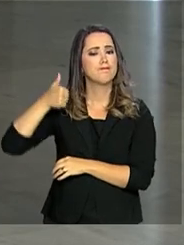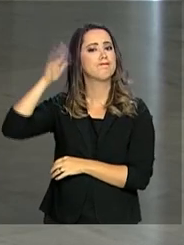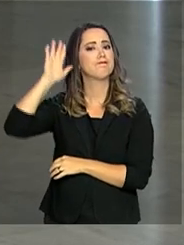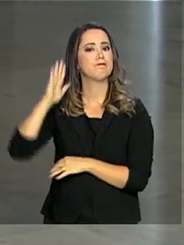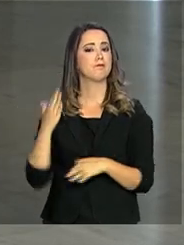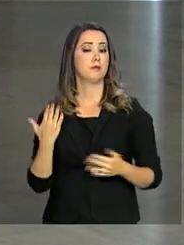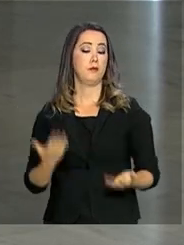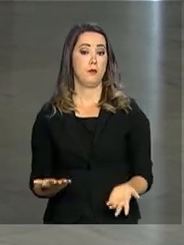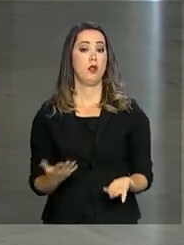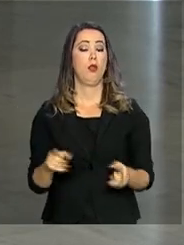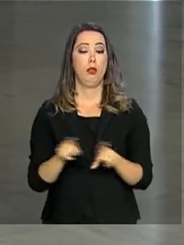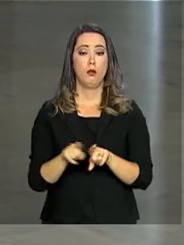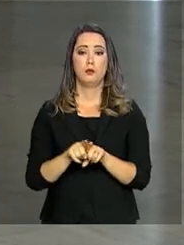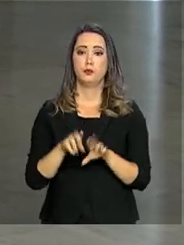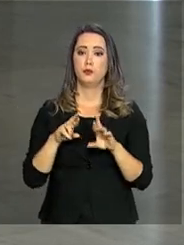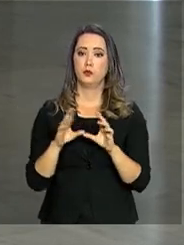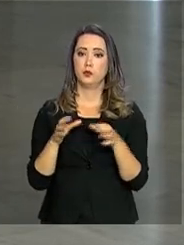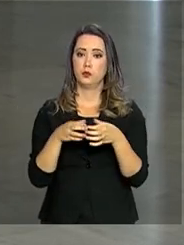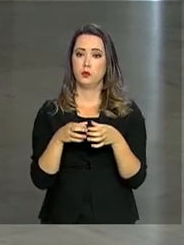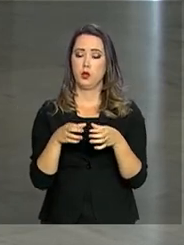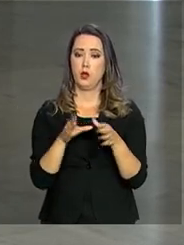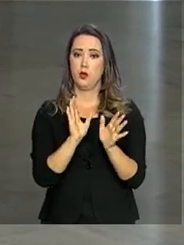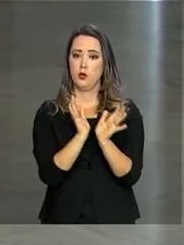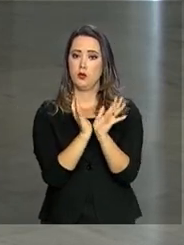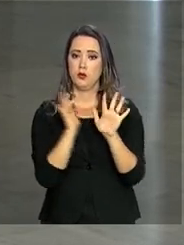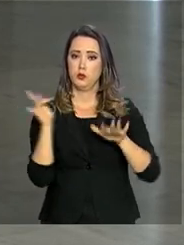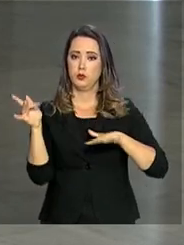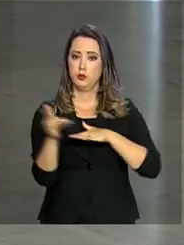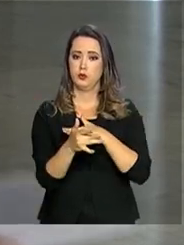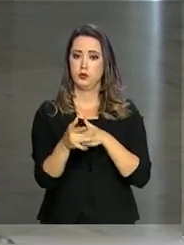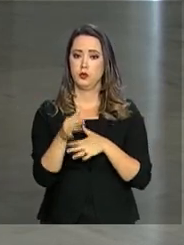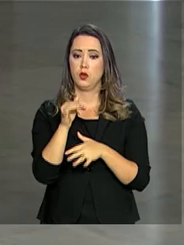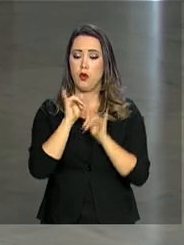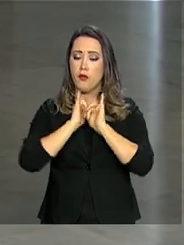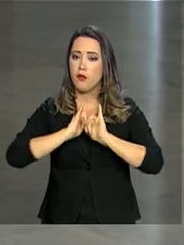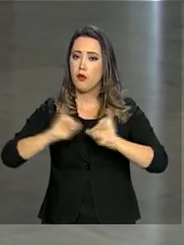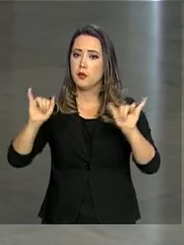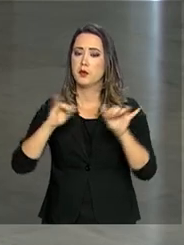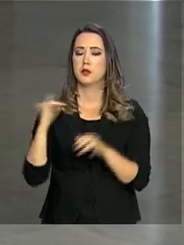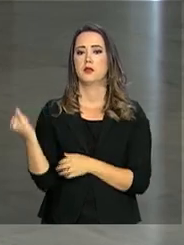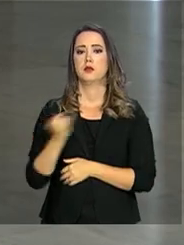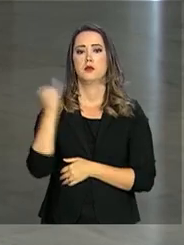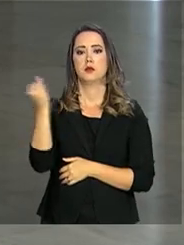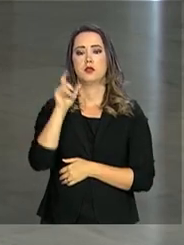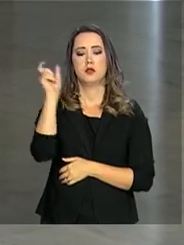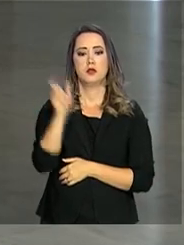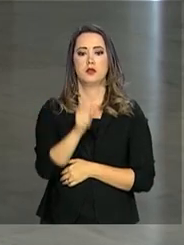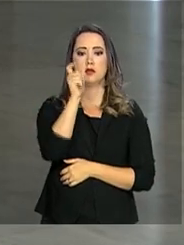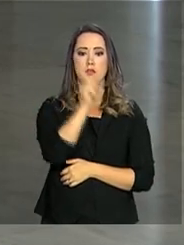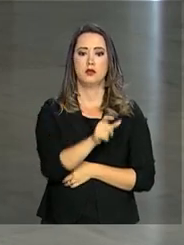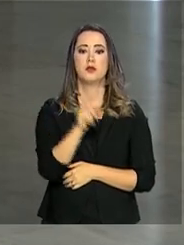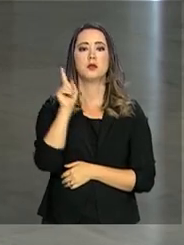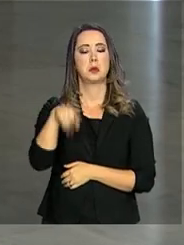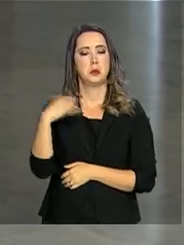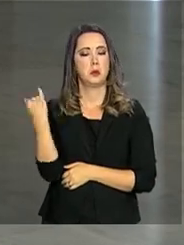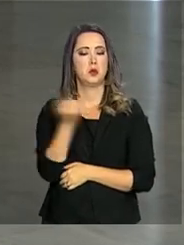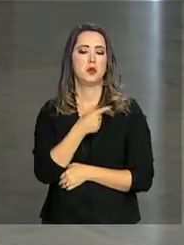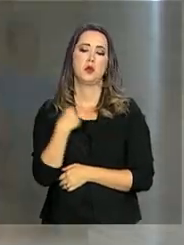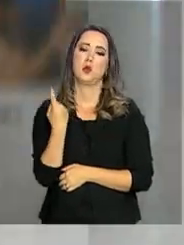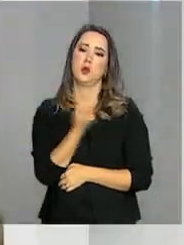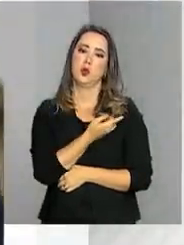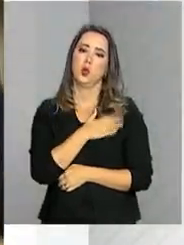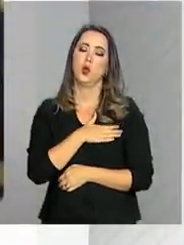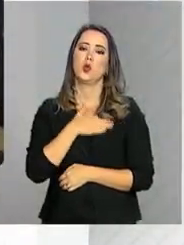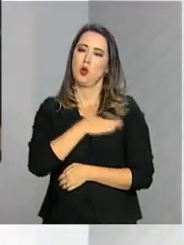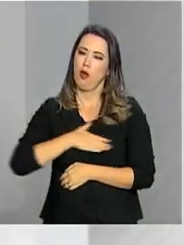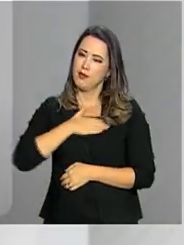Também nas redes sociais, agora uma notícia muito importante para os brasileiros, afinal de contas todos nós gostamos